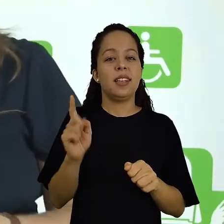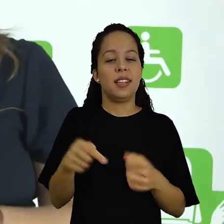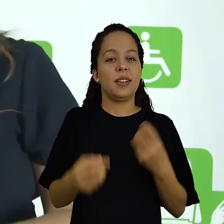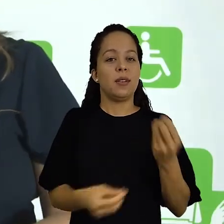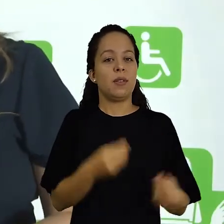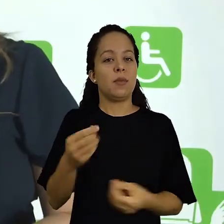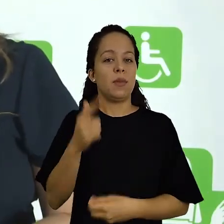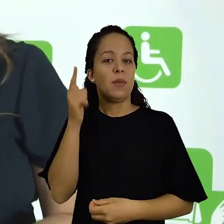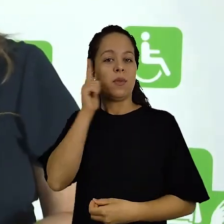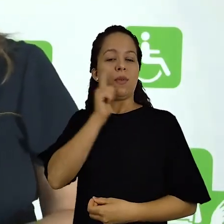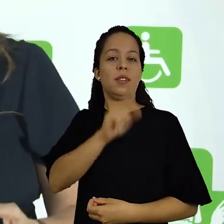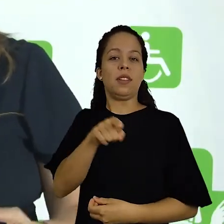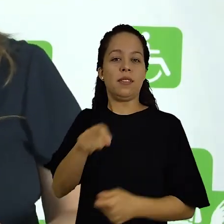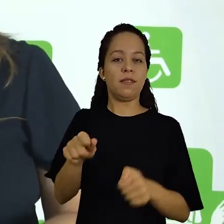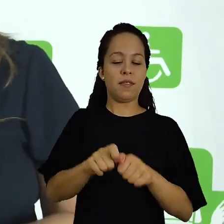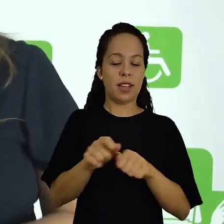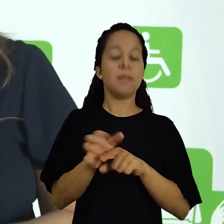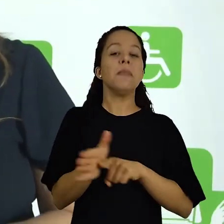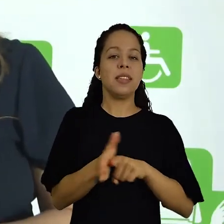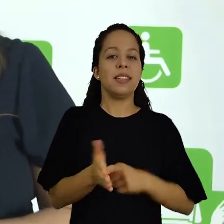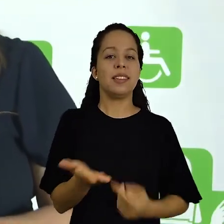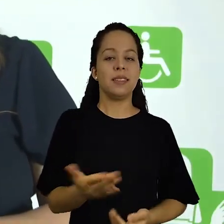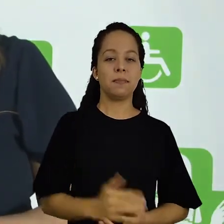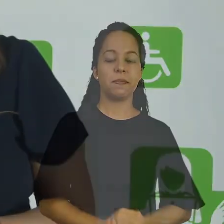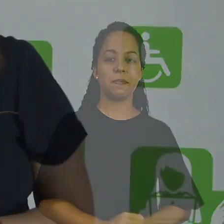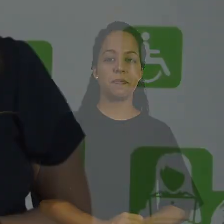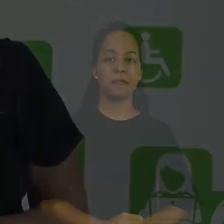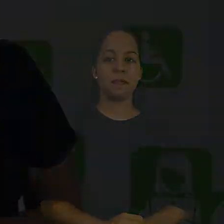a realizar essa pesquisa.